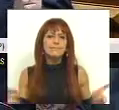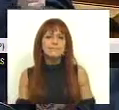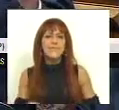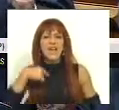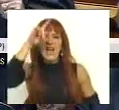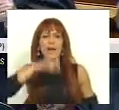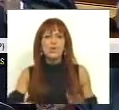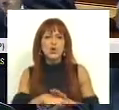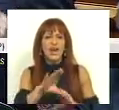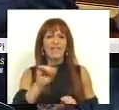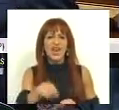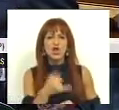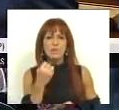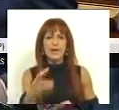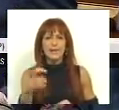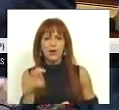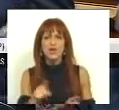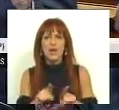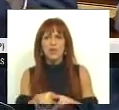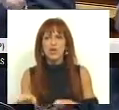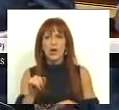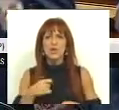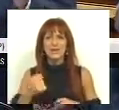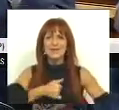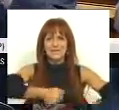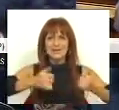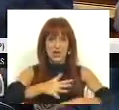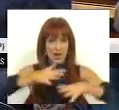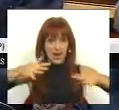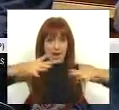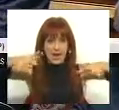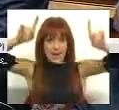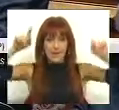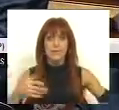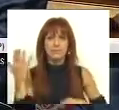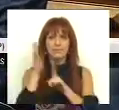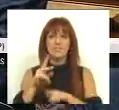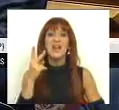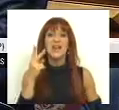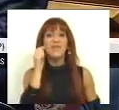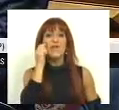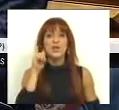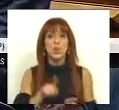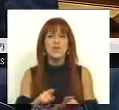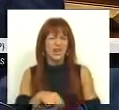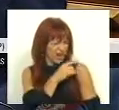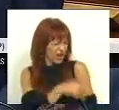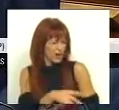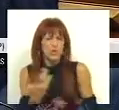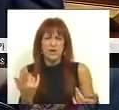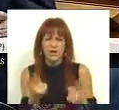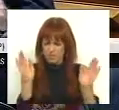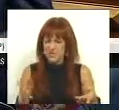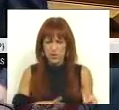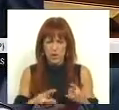isto faz lembrar a Lei 10 de 2003 sobre as áreas metropolitanas, grandes áreas metropolitanas, nomeadamente a de Viseu, que era ridícula. Isso tem de